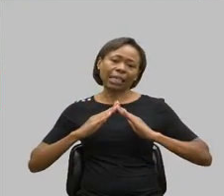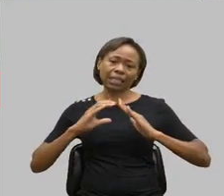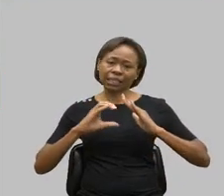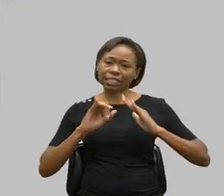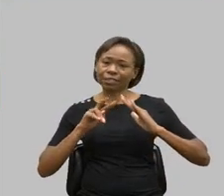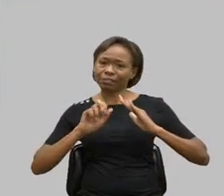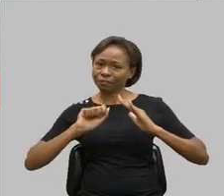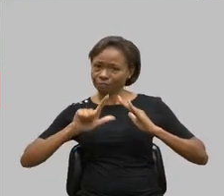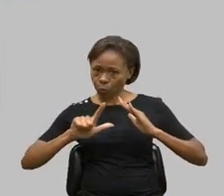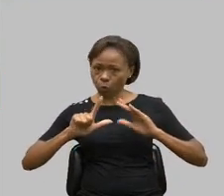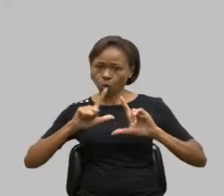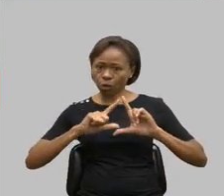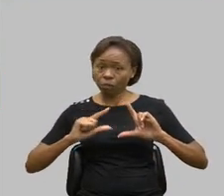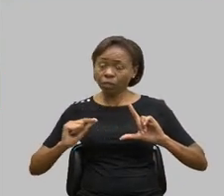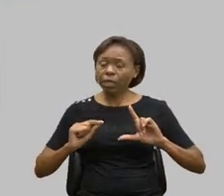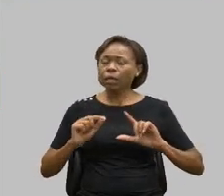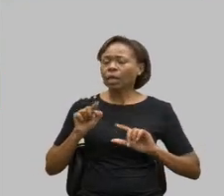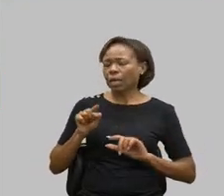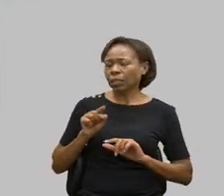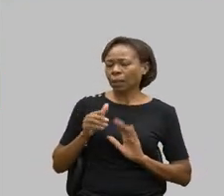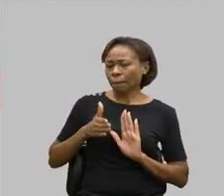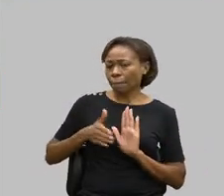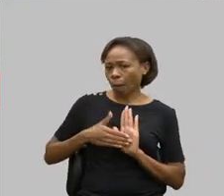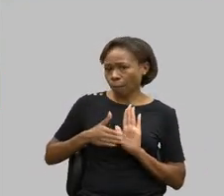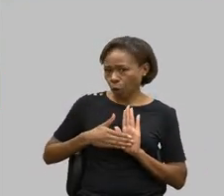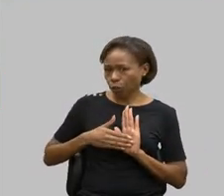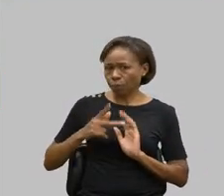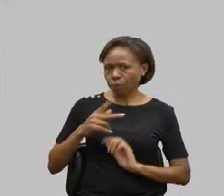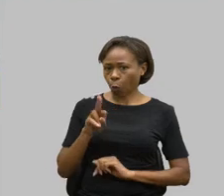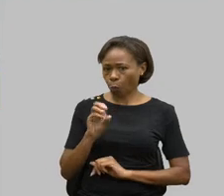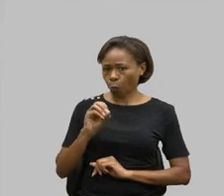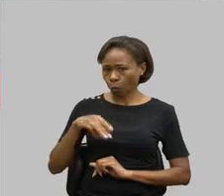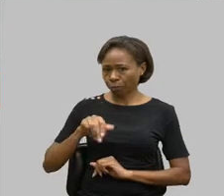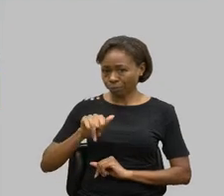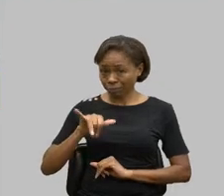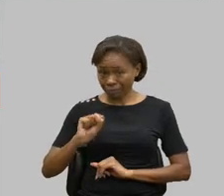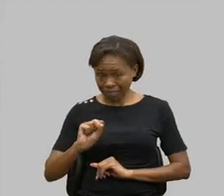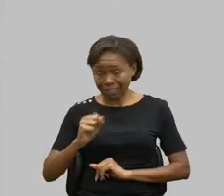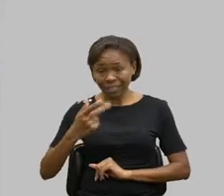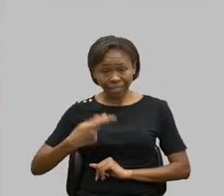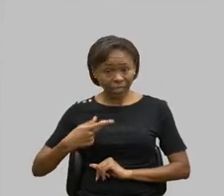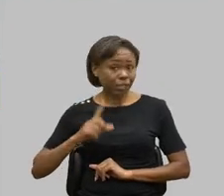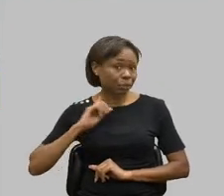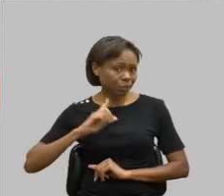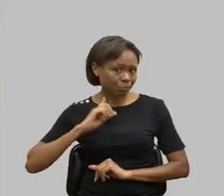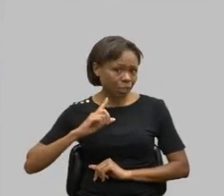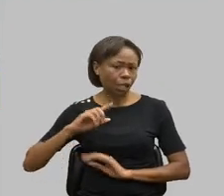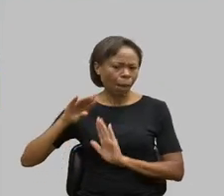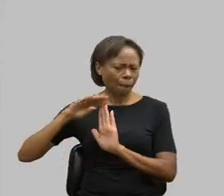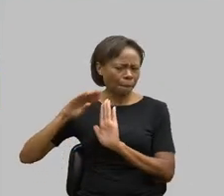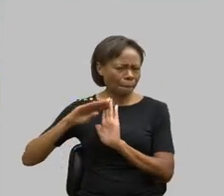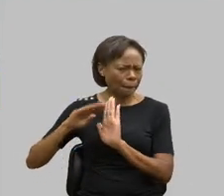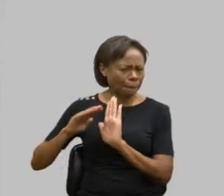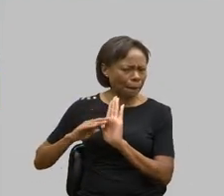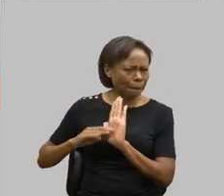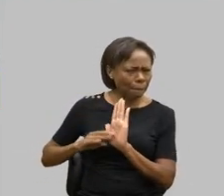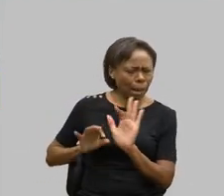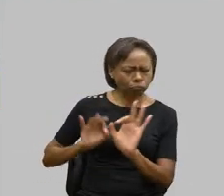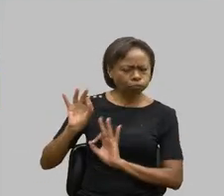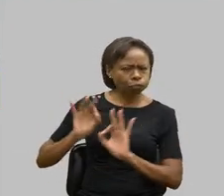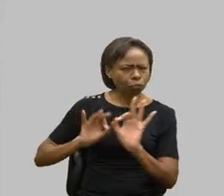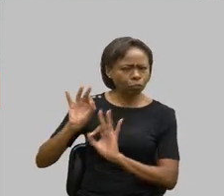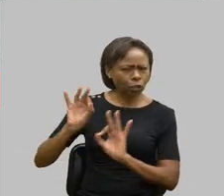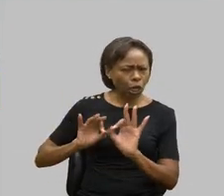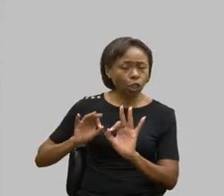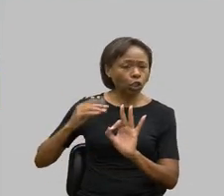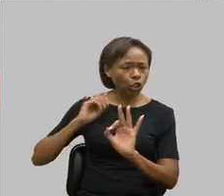Inclusão e Saúde de PRO-Mais, reúne todas as ações elaboradas pelo governo de Minas em prol das pessoas com deficiência